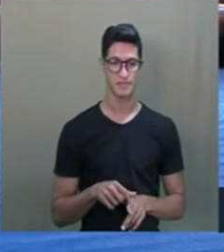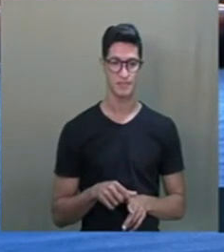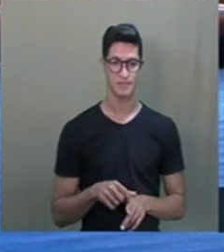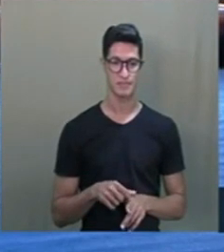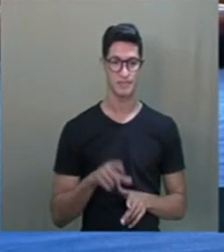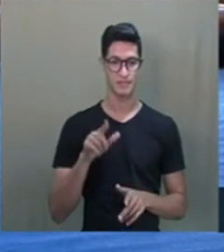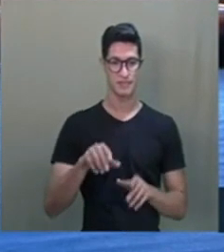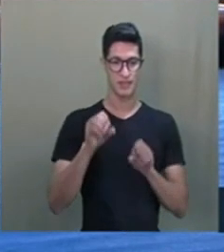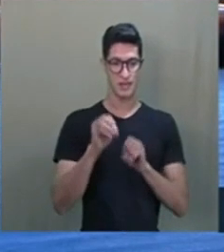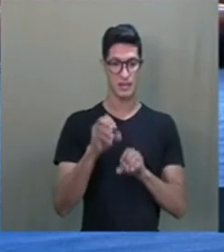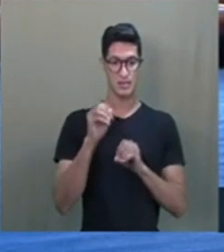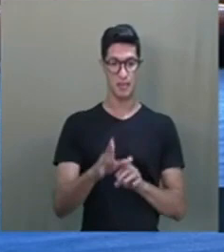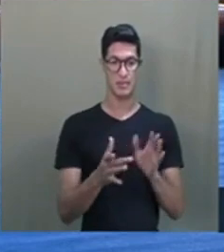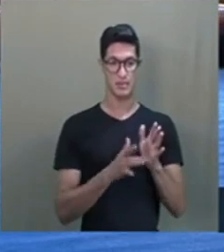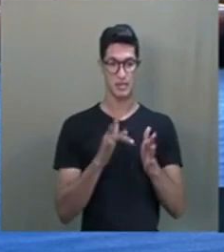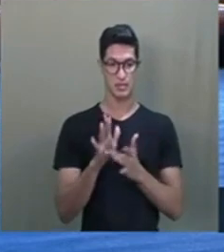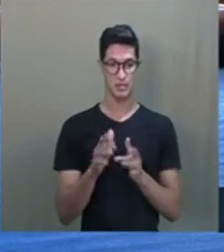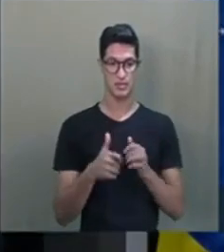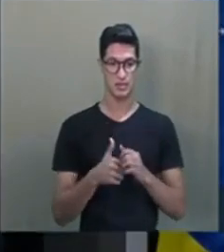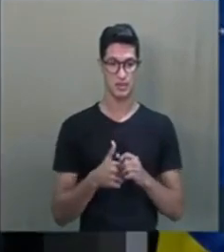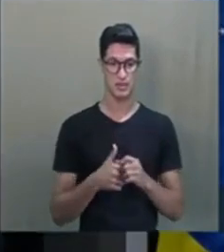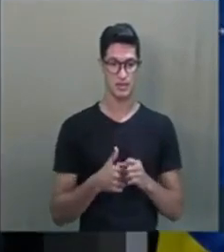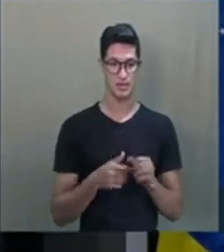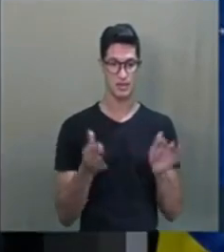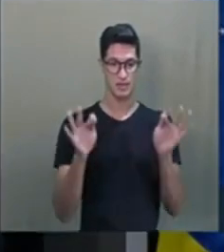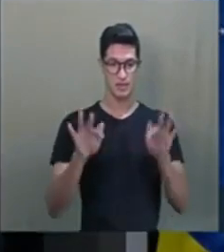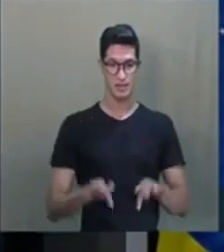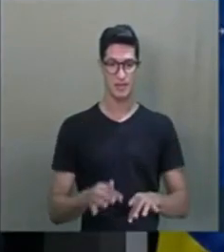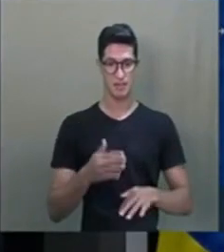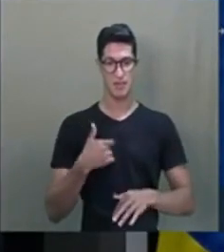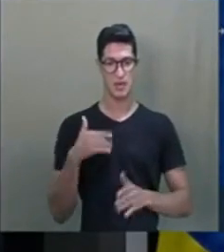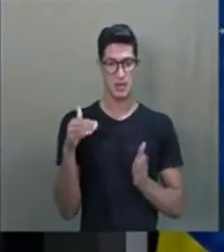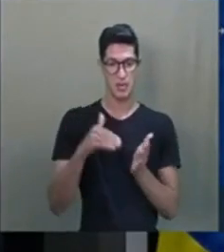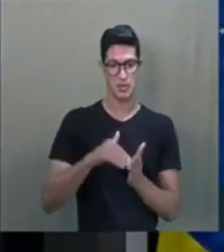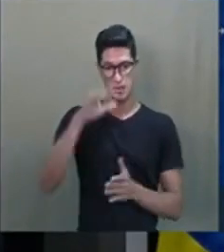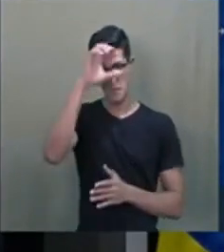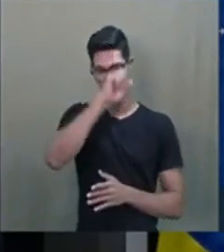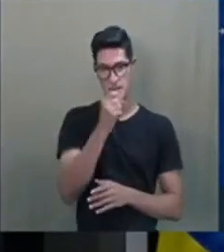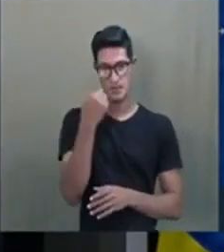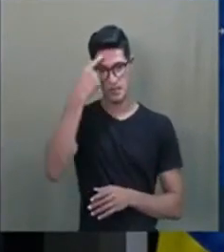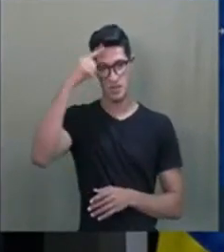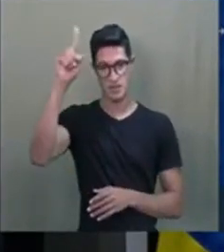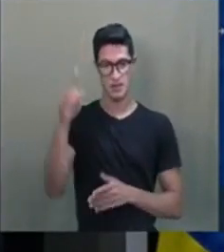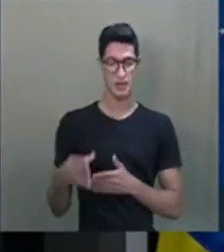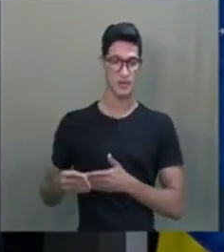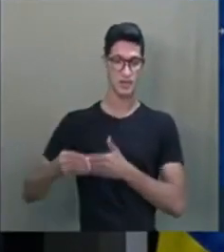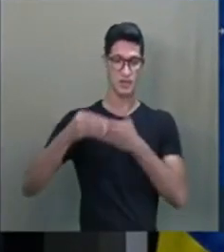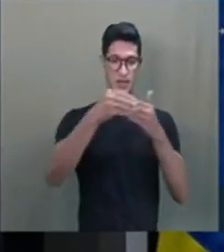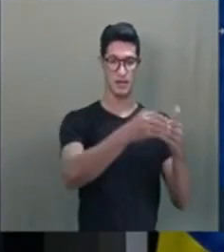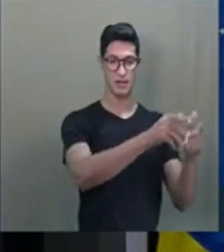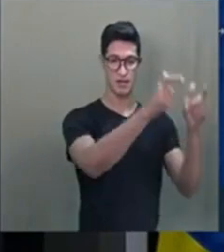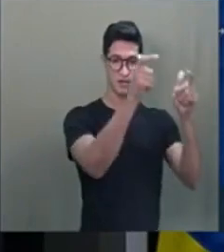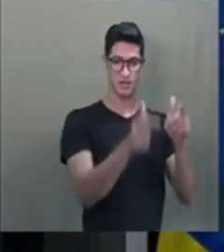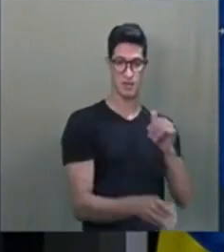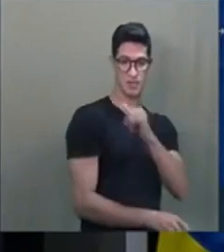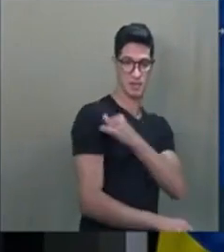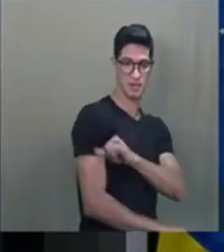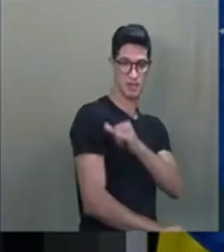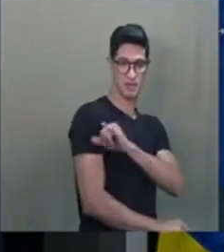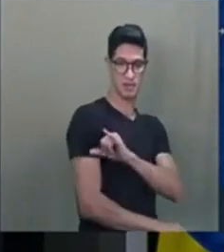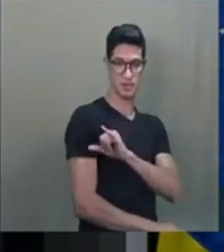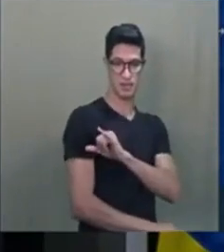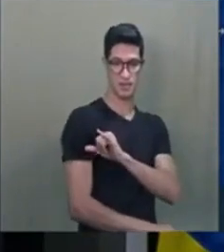Que eram os ensinamentos de Jesus. E para finalizar, meu último aprendizado com ele, um dia eu estava levando os dois para um lugar, no Rio de Janeiro,